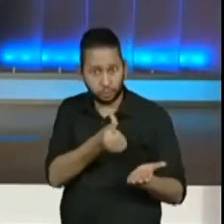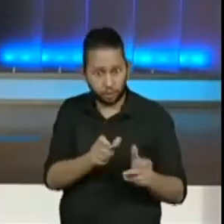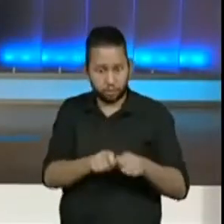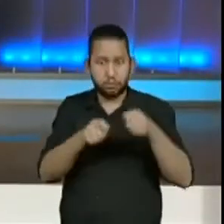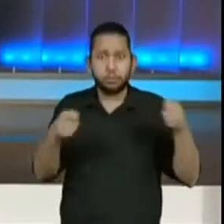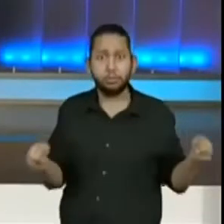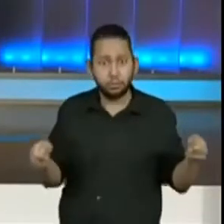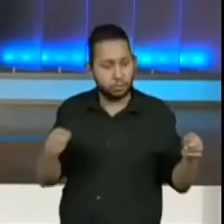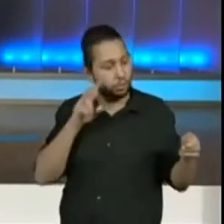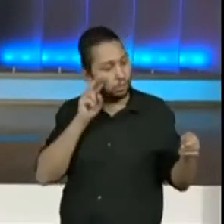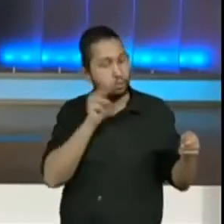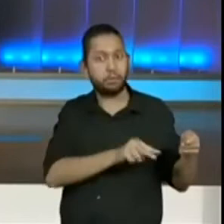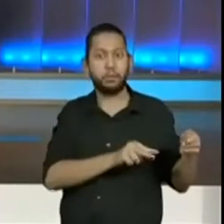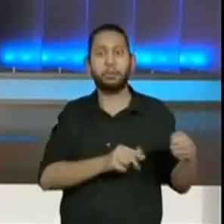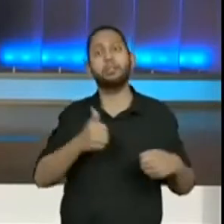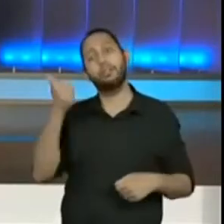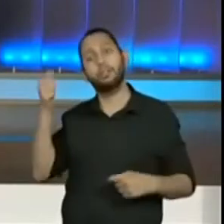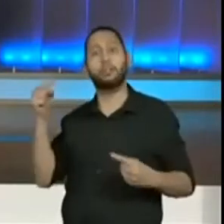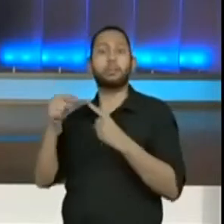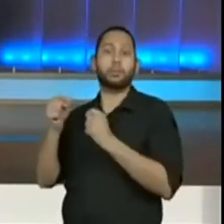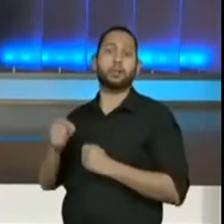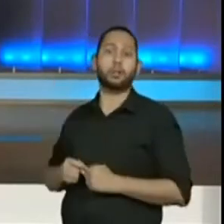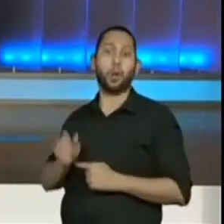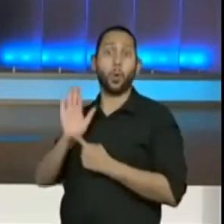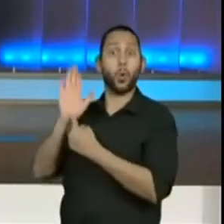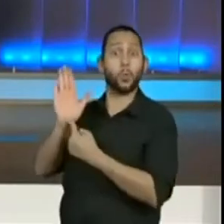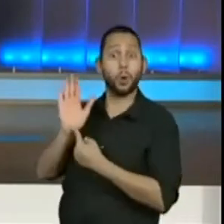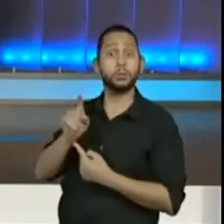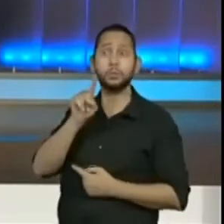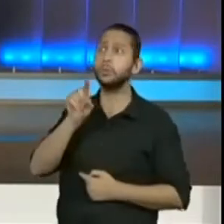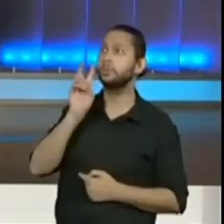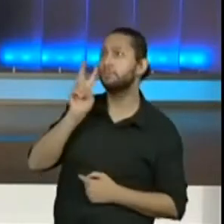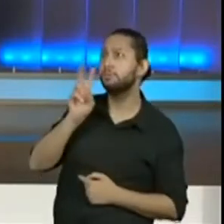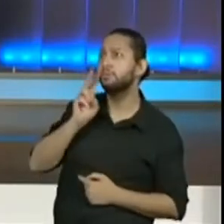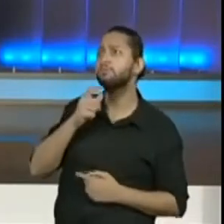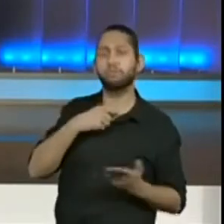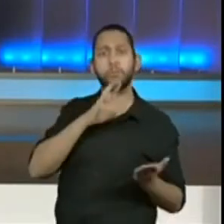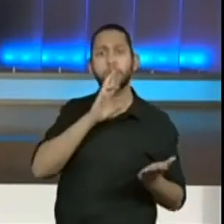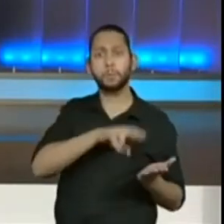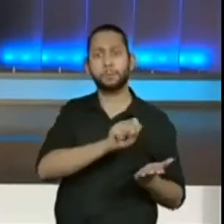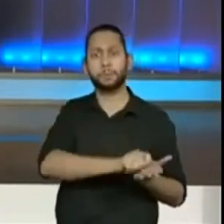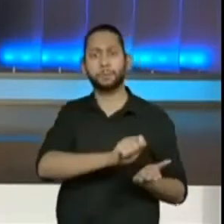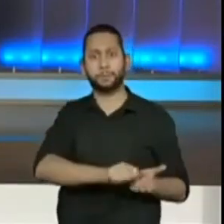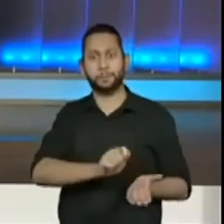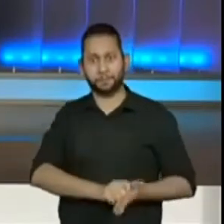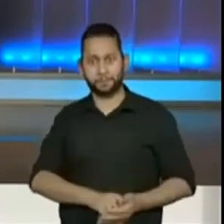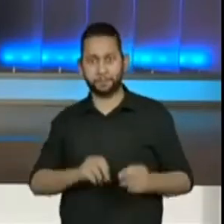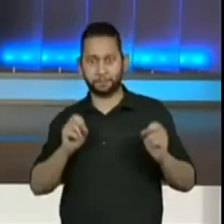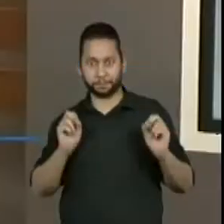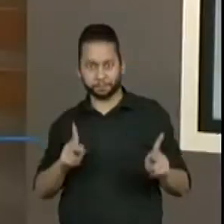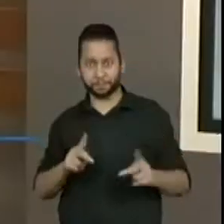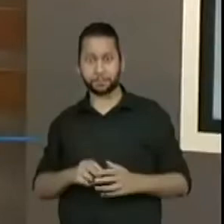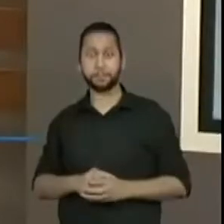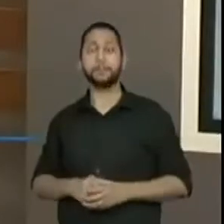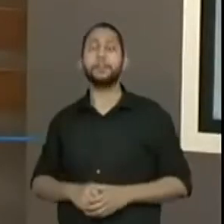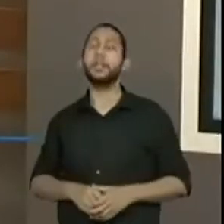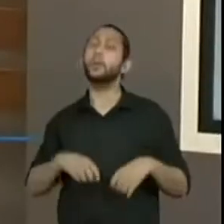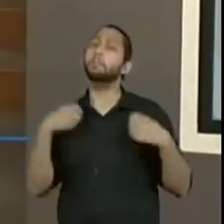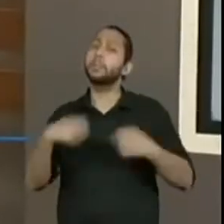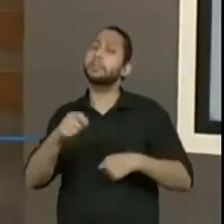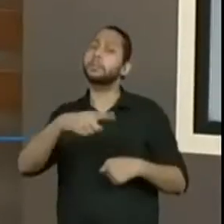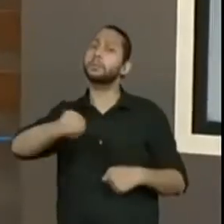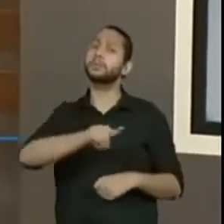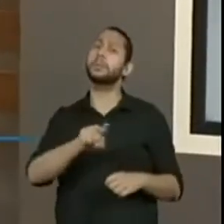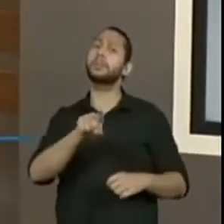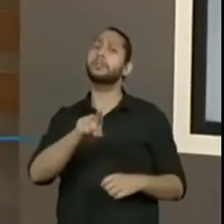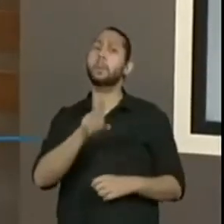tá certo? E aí você vai entrar aqui nessa aula que é a sequência de números, certo? E aí eu já vou adiantar uma coisa, eu vou precisar muito de você